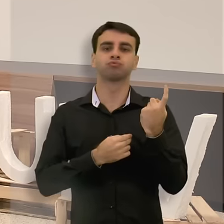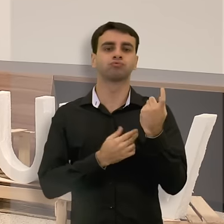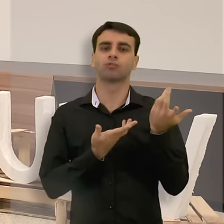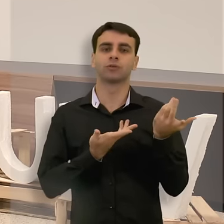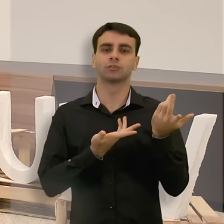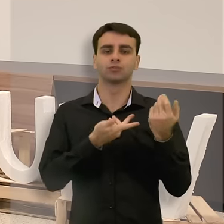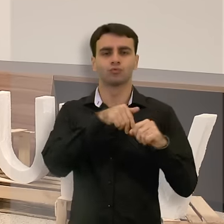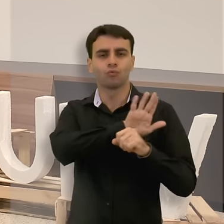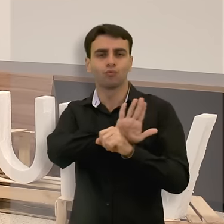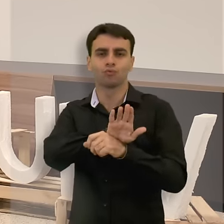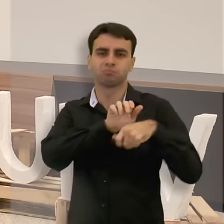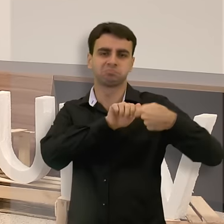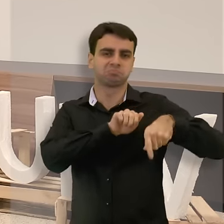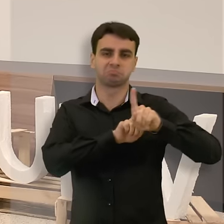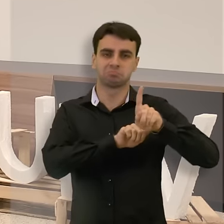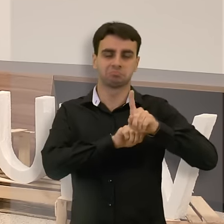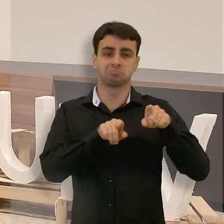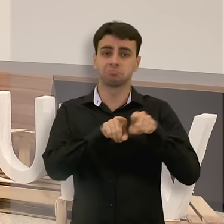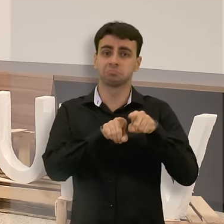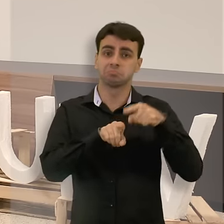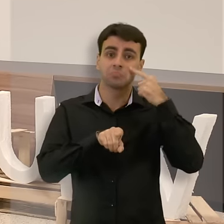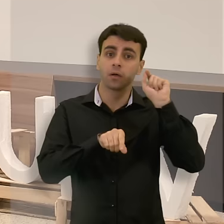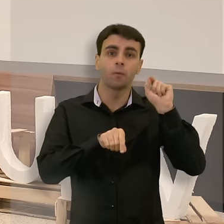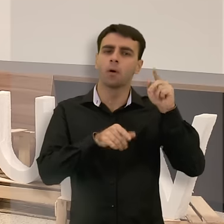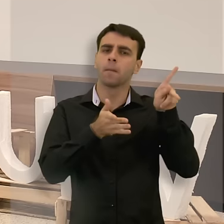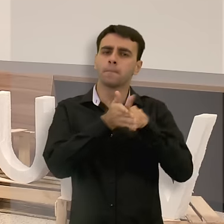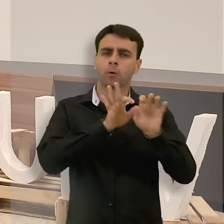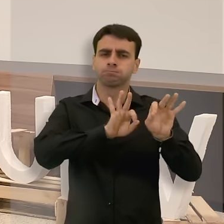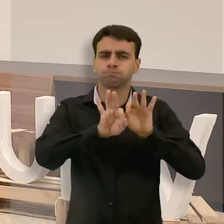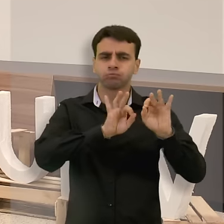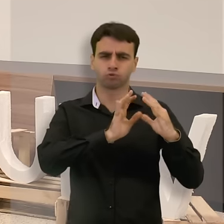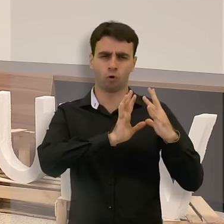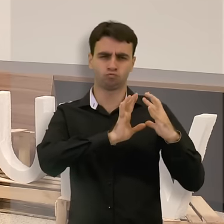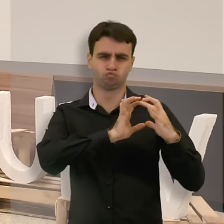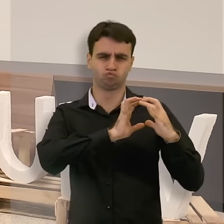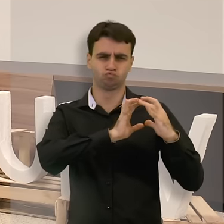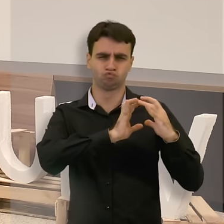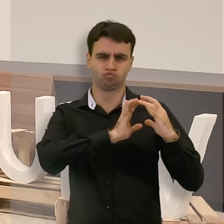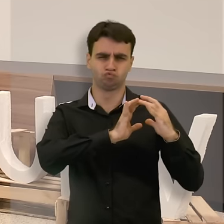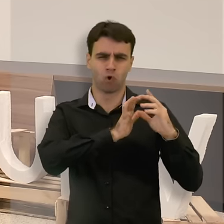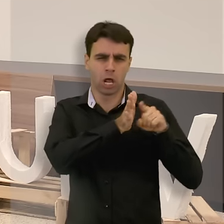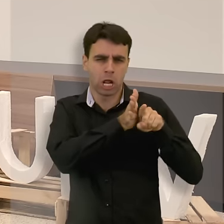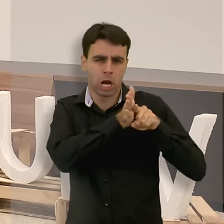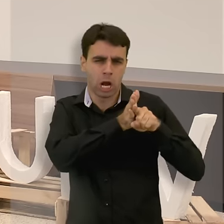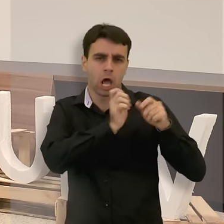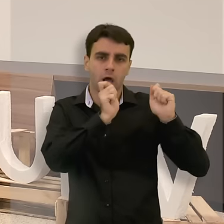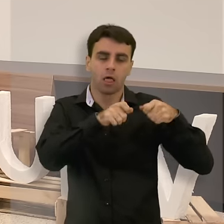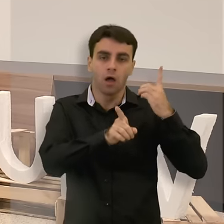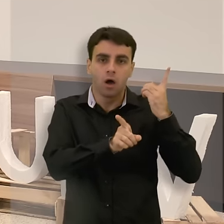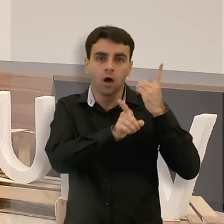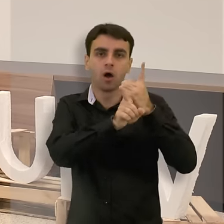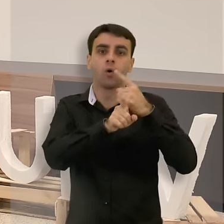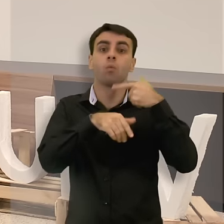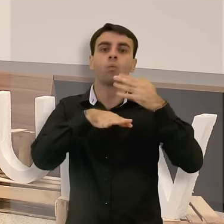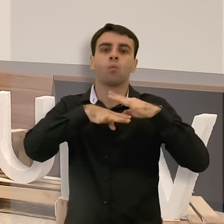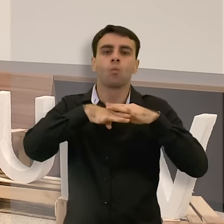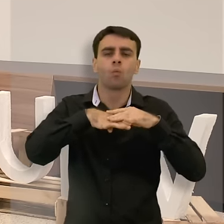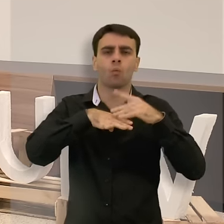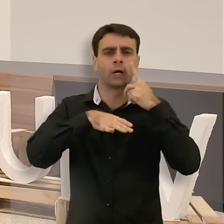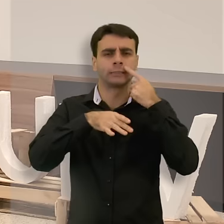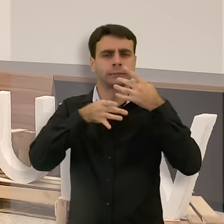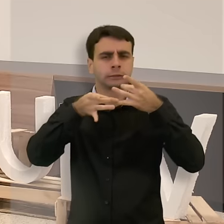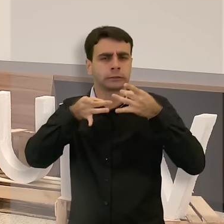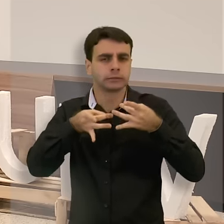supervisão de humanos, ou sistemas de inteligência artificial que conseguem fazer diagnósticos de doenças super